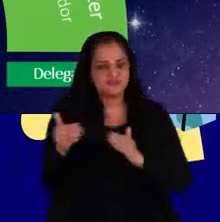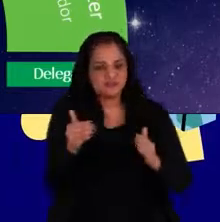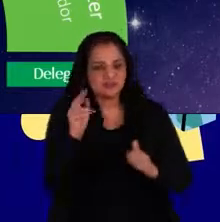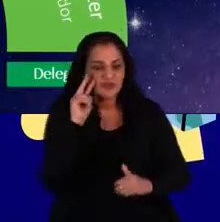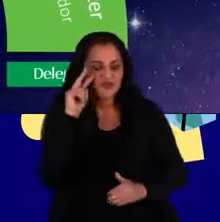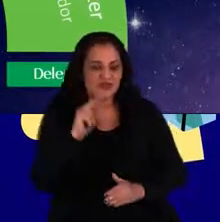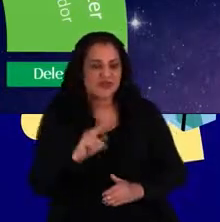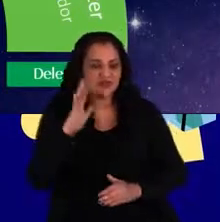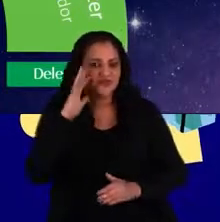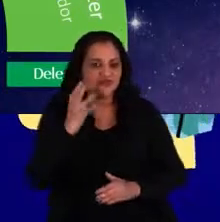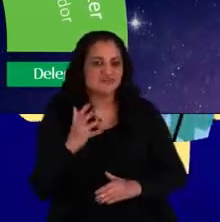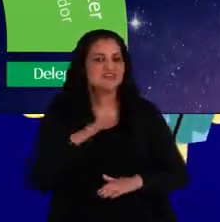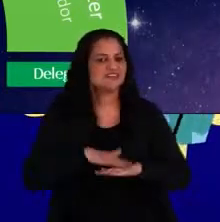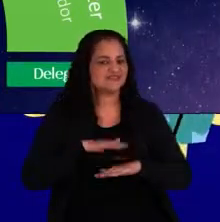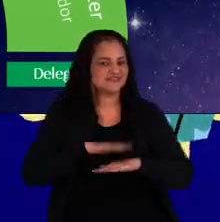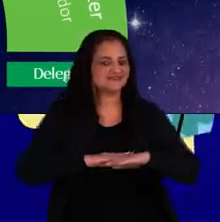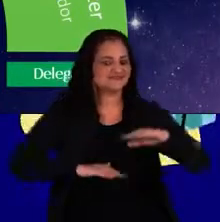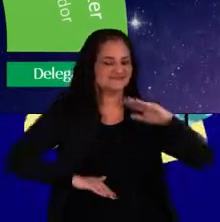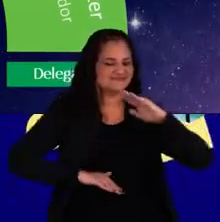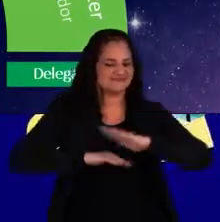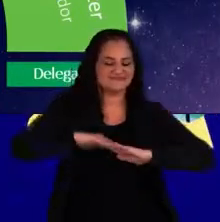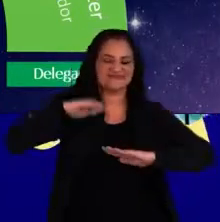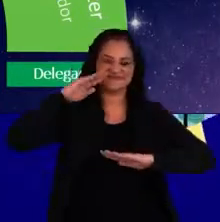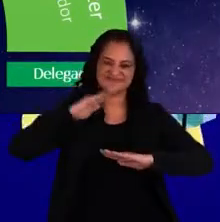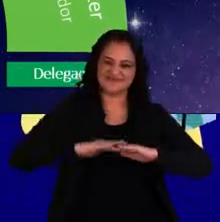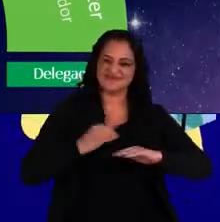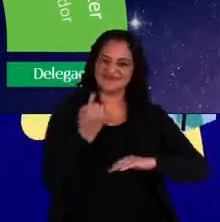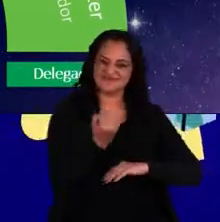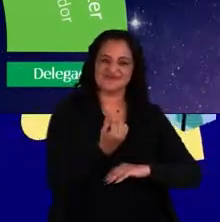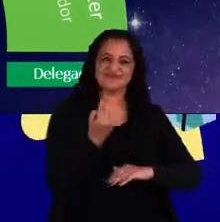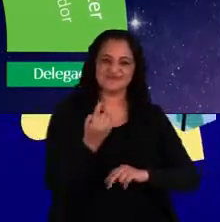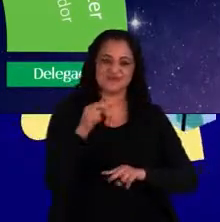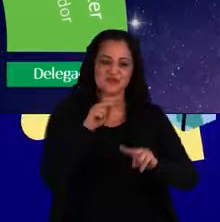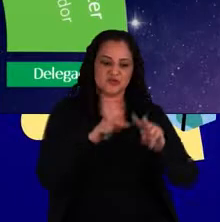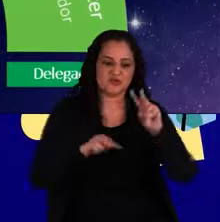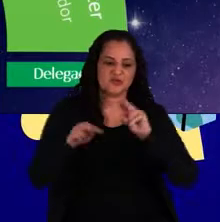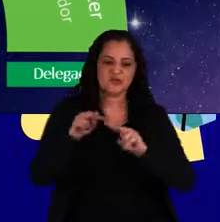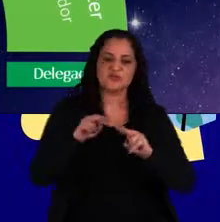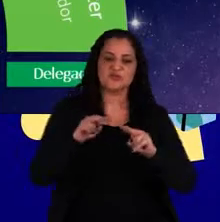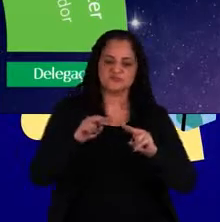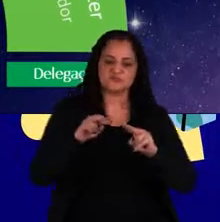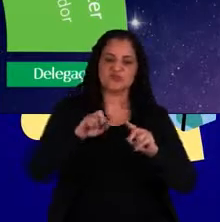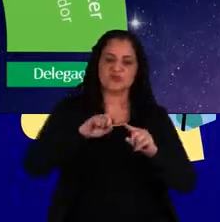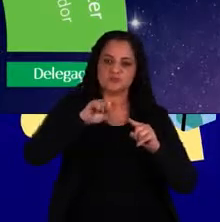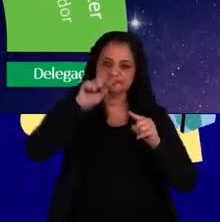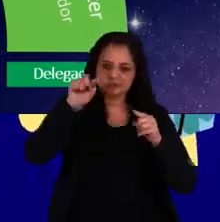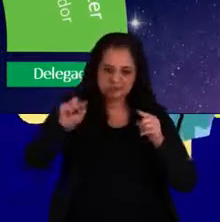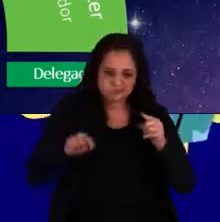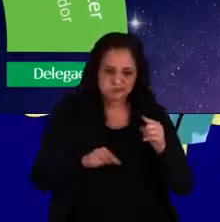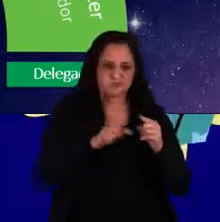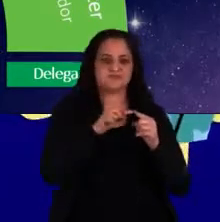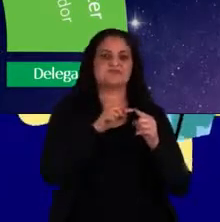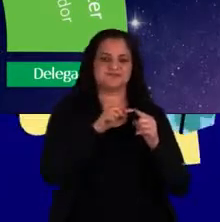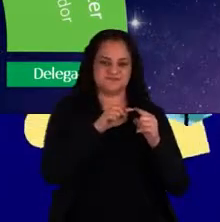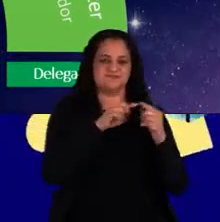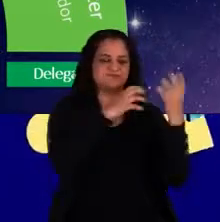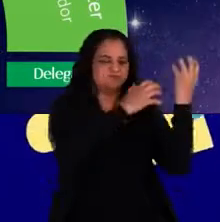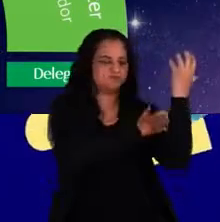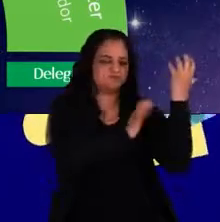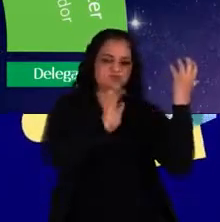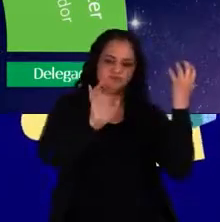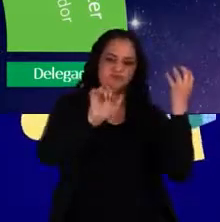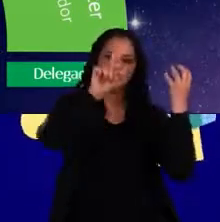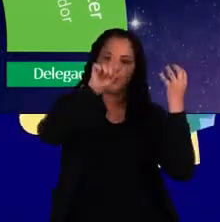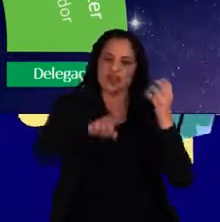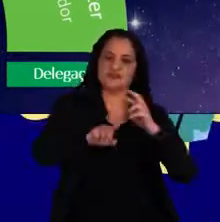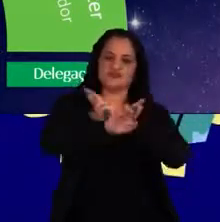ele vê a solução, e ele também executa. Então, vejam que olhar para um ciclo de empoderamento poderá, sim, fazer uma